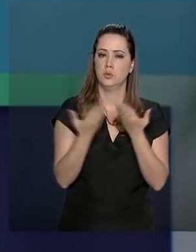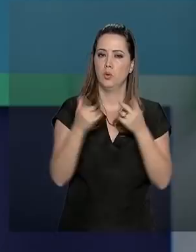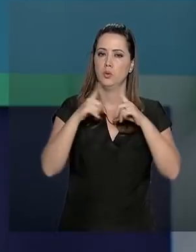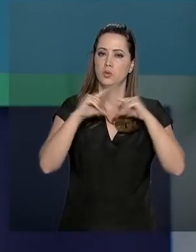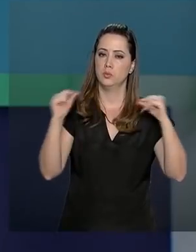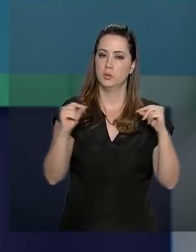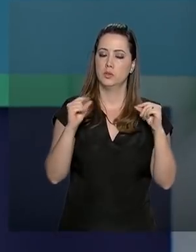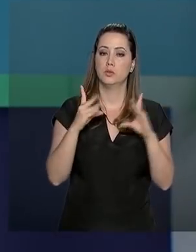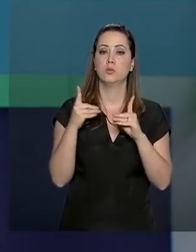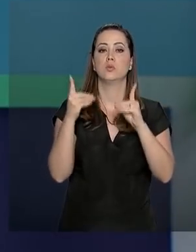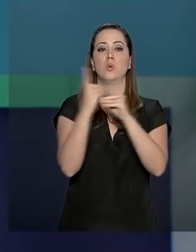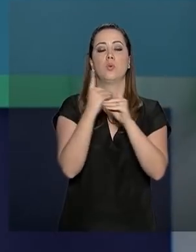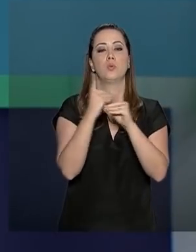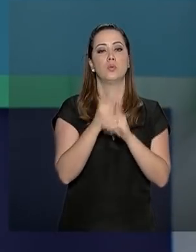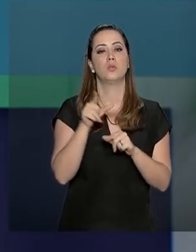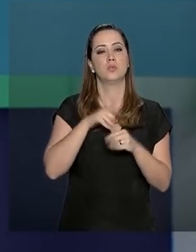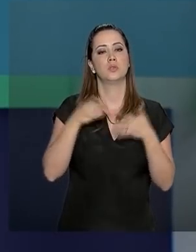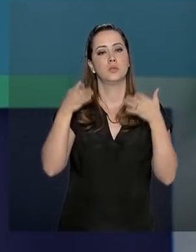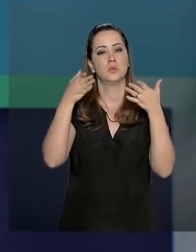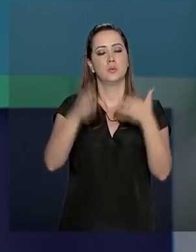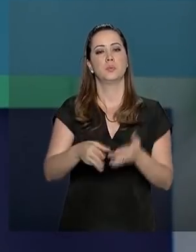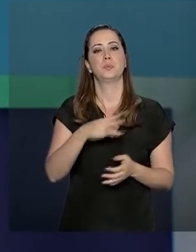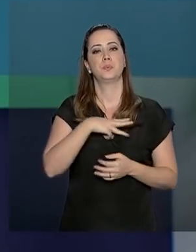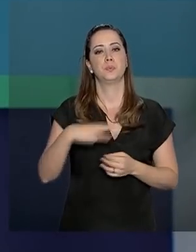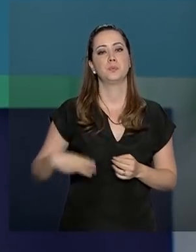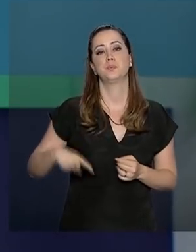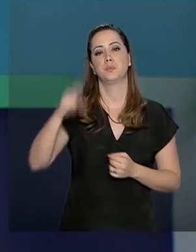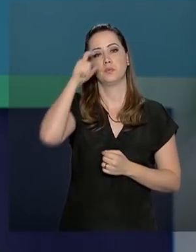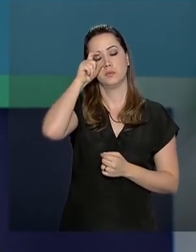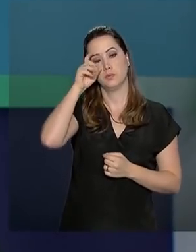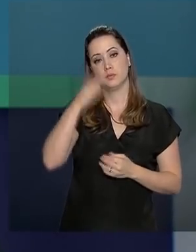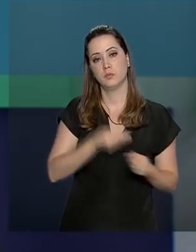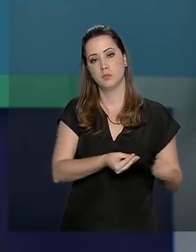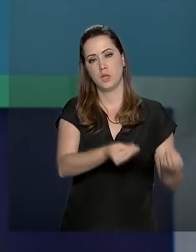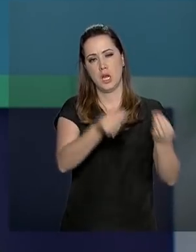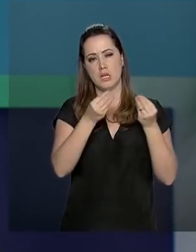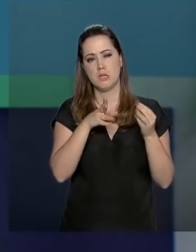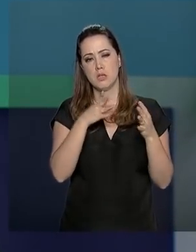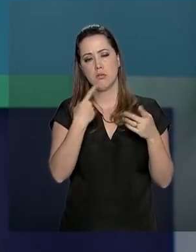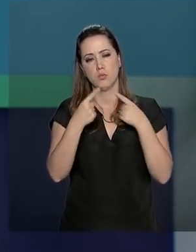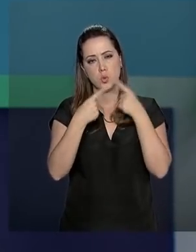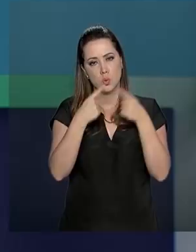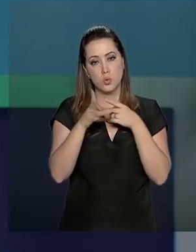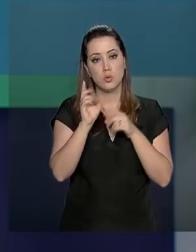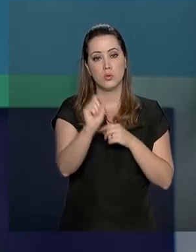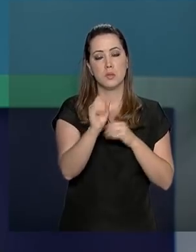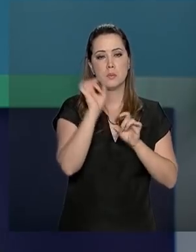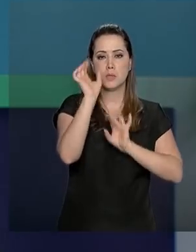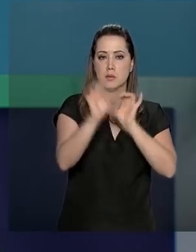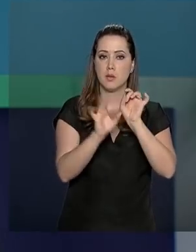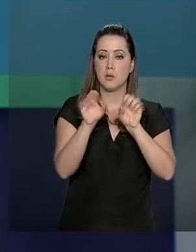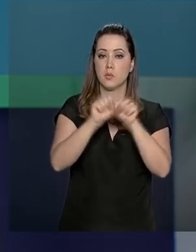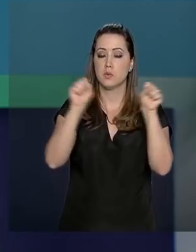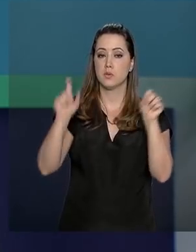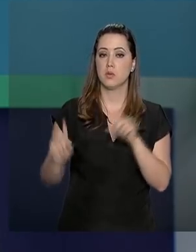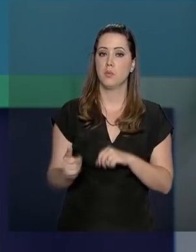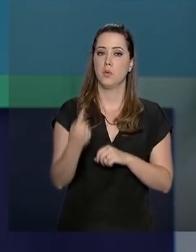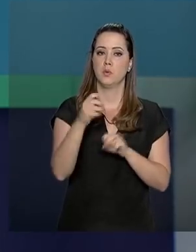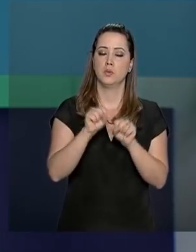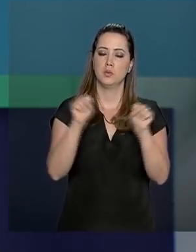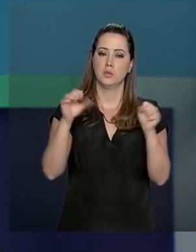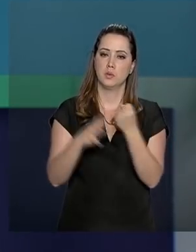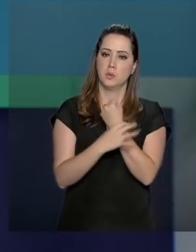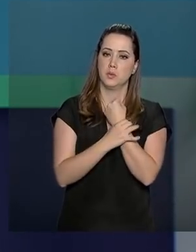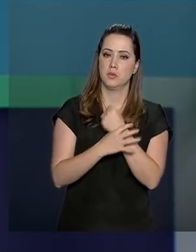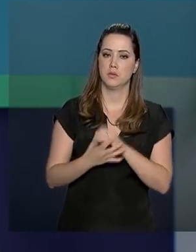Brasília. O encontro contou com a participação do ministro Sérgio Moro. Eles trataram especialmente sobre o Sistema Único de